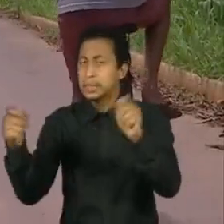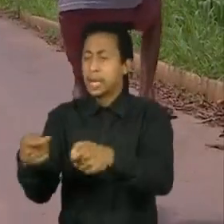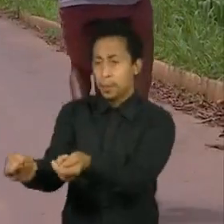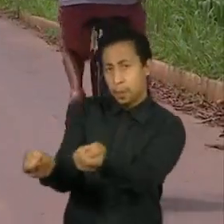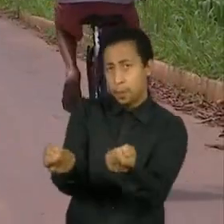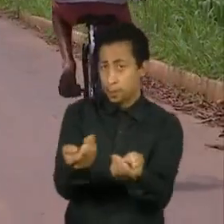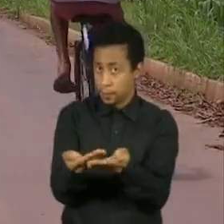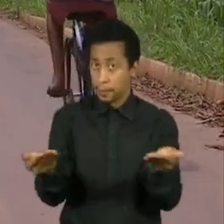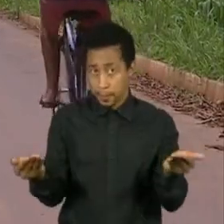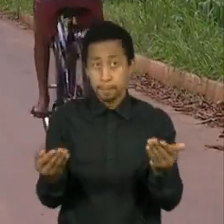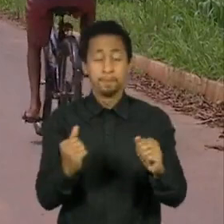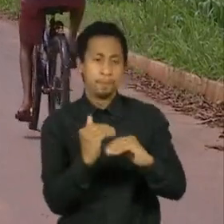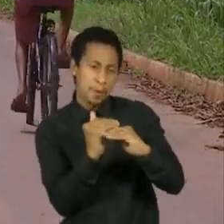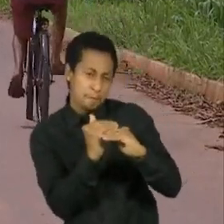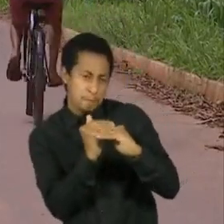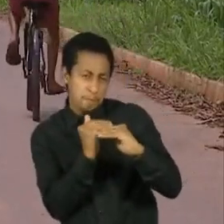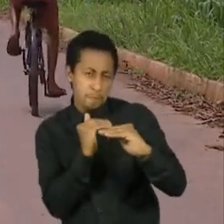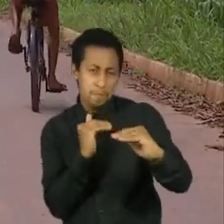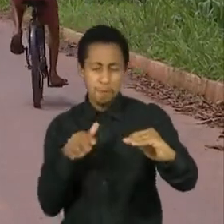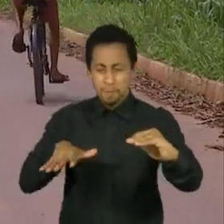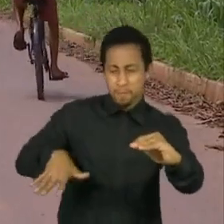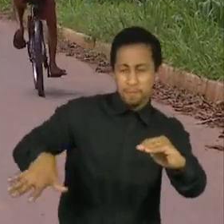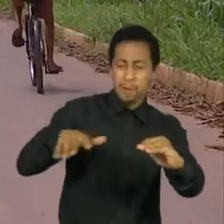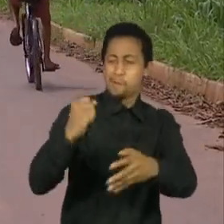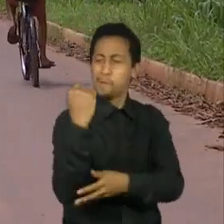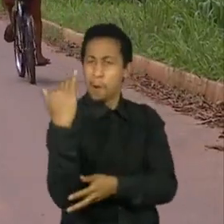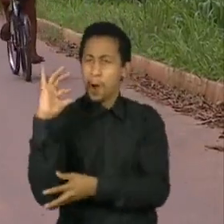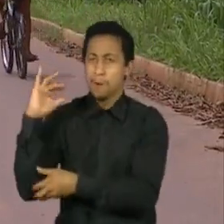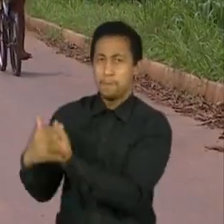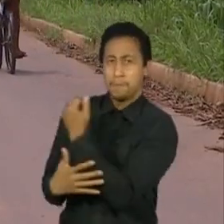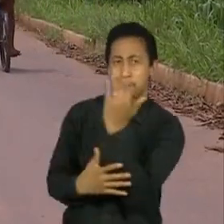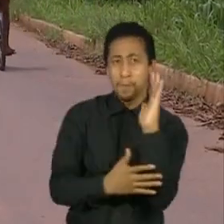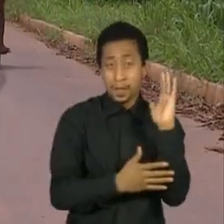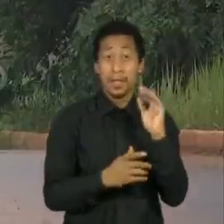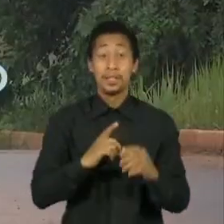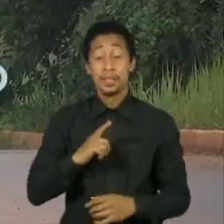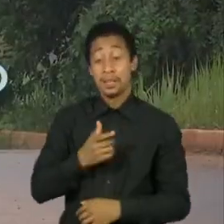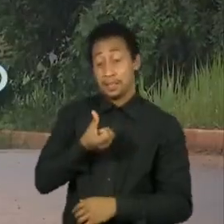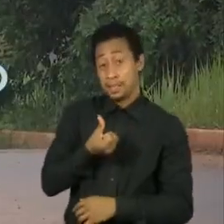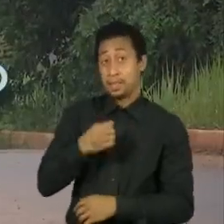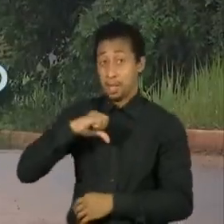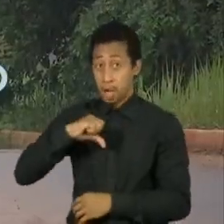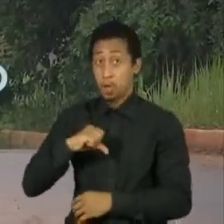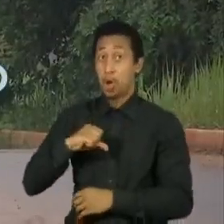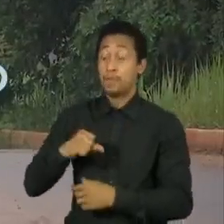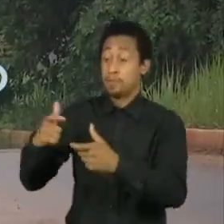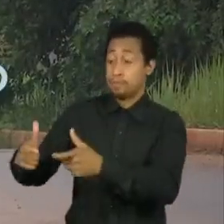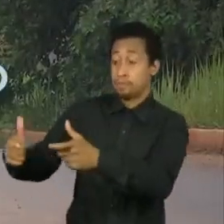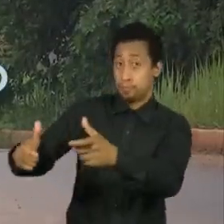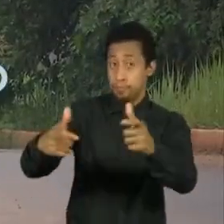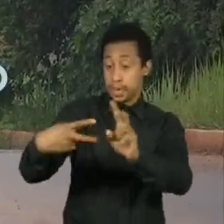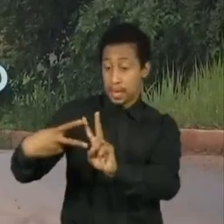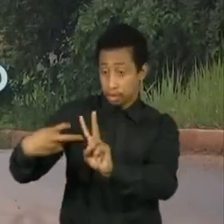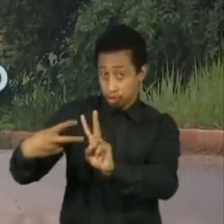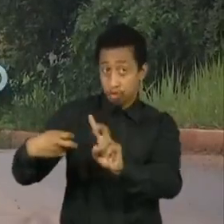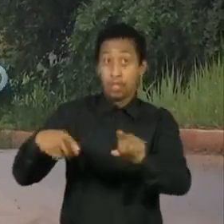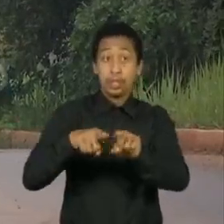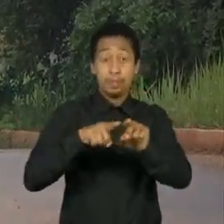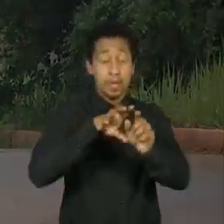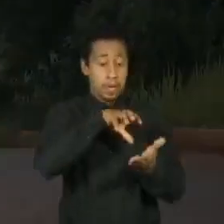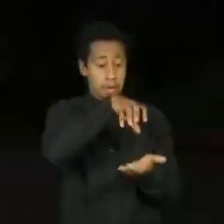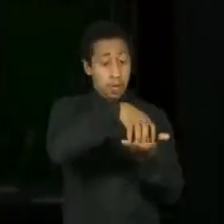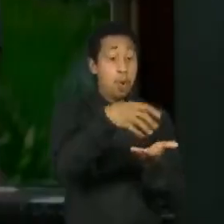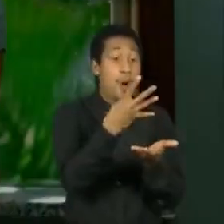caminho de asfalto em meio à floresta cruza 69 terras indígenas e 41 unidades de